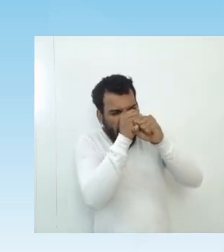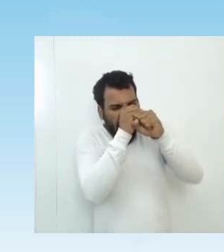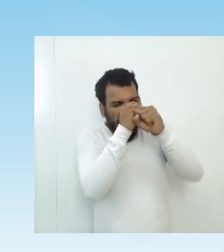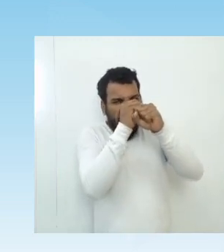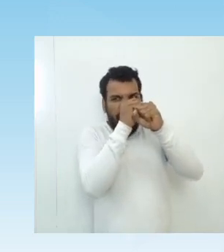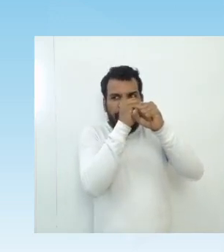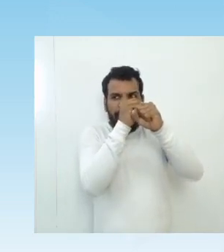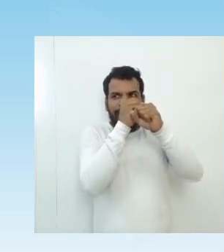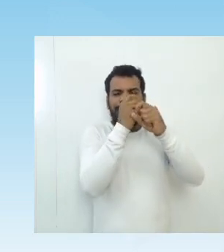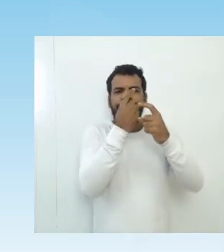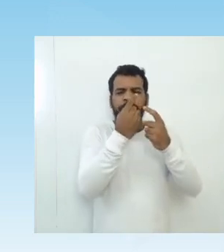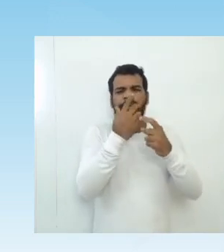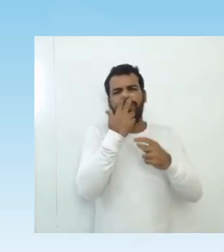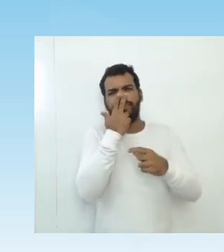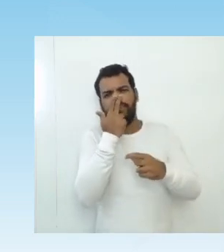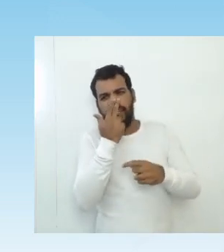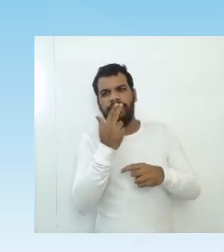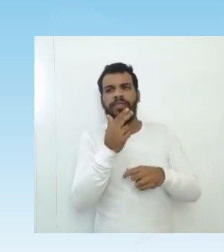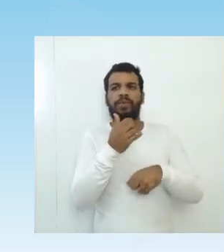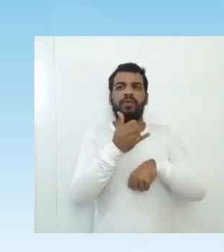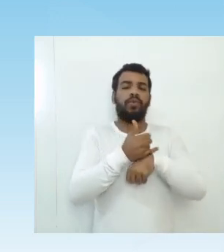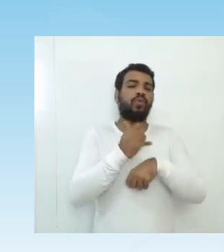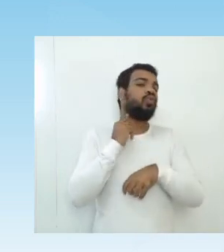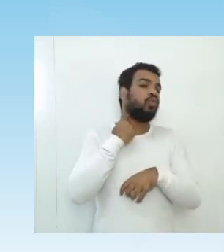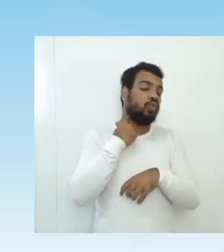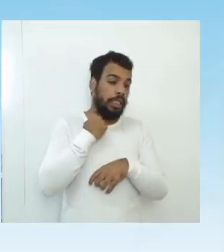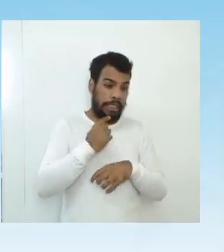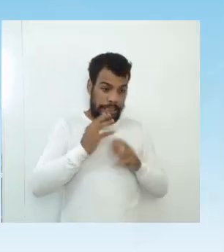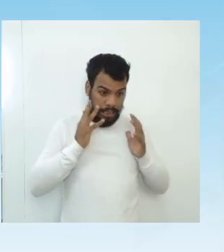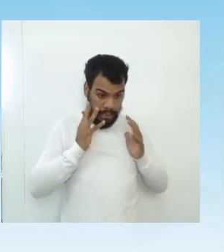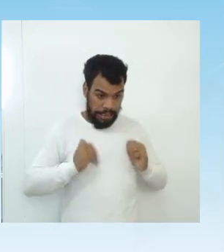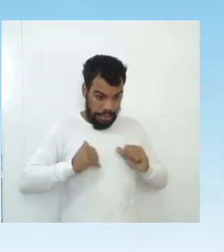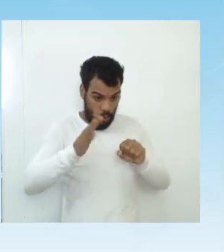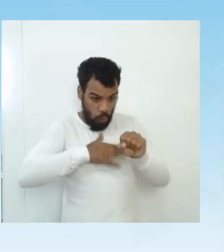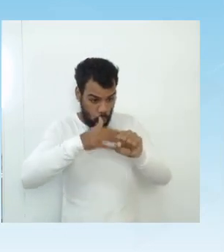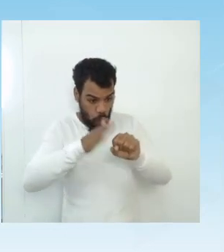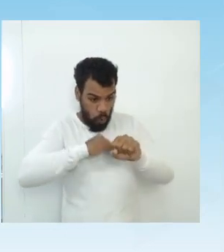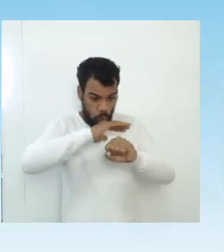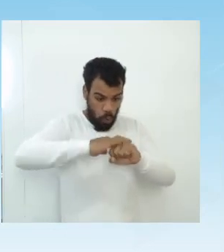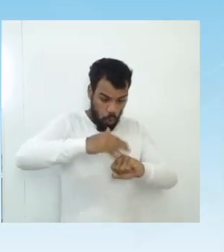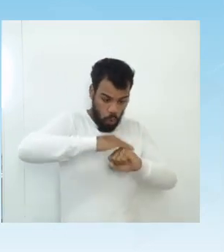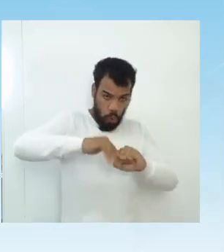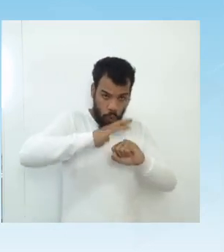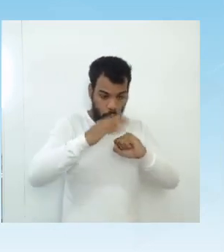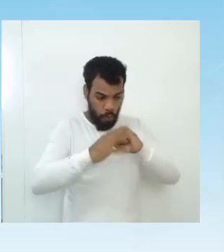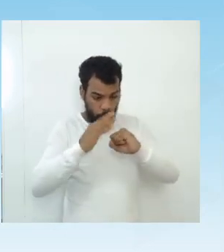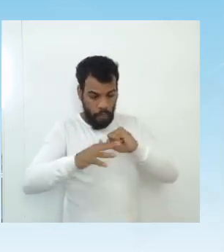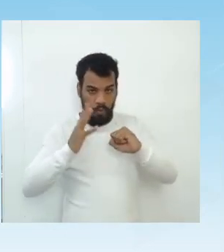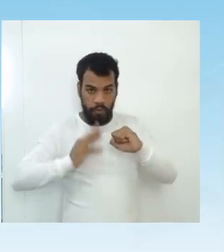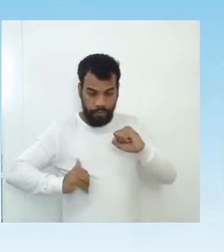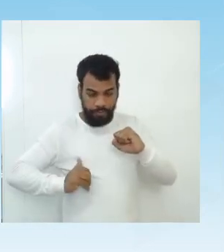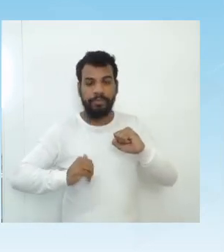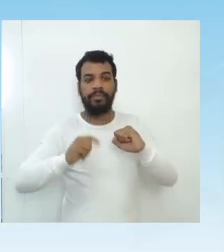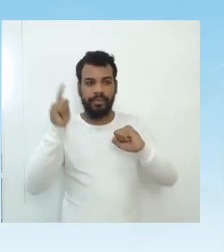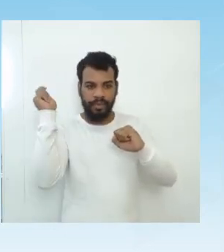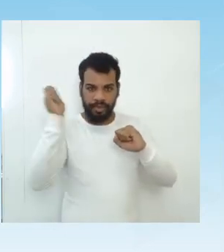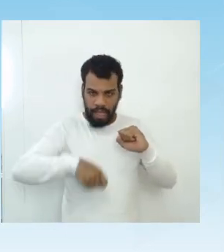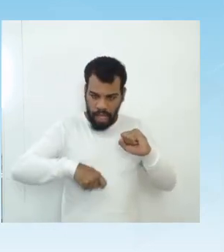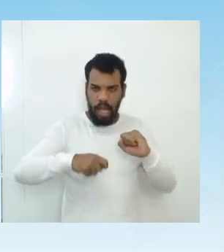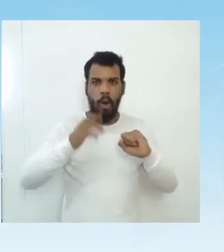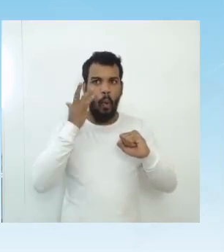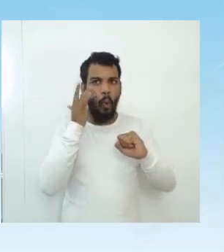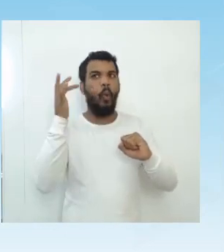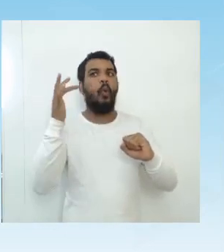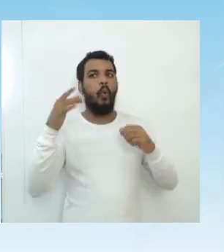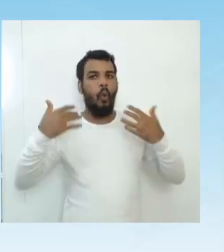mais sujo e que, se fosse limpado, ele poderia se transformar num valioso metal